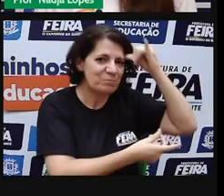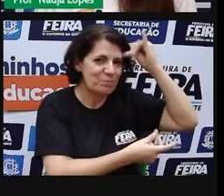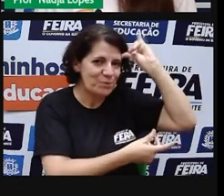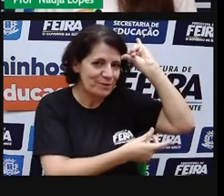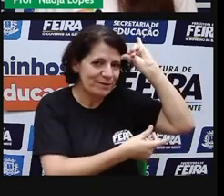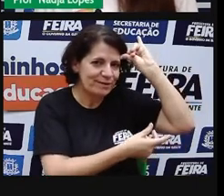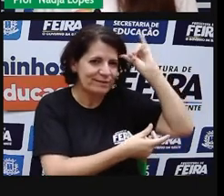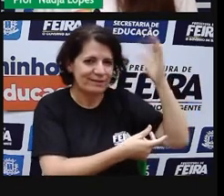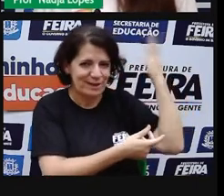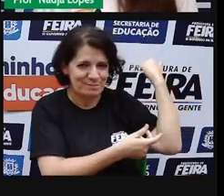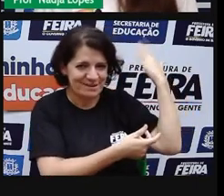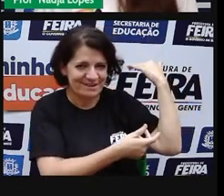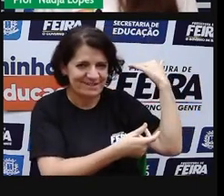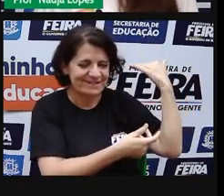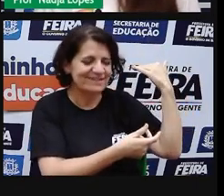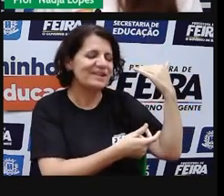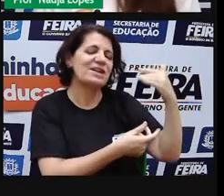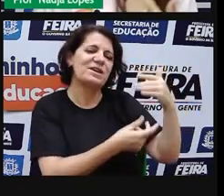ainda a gente tem, né,